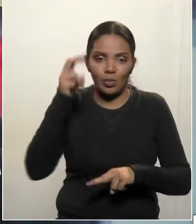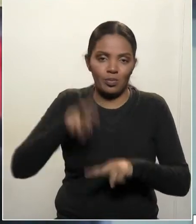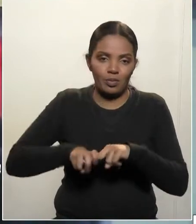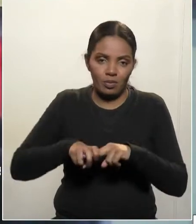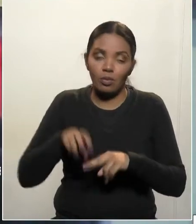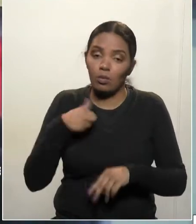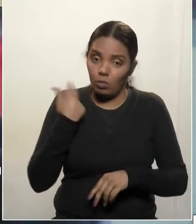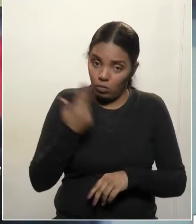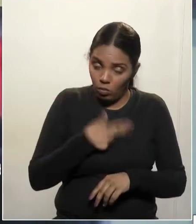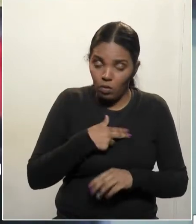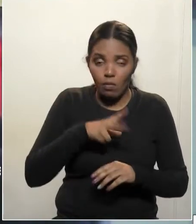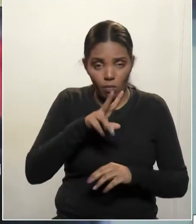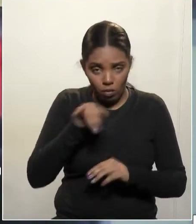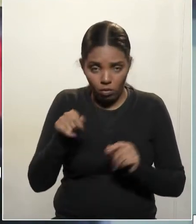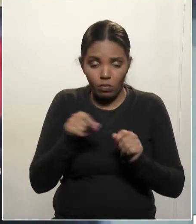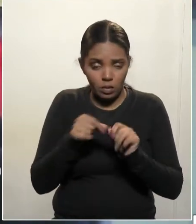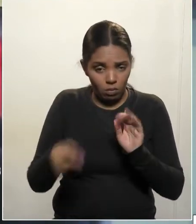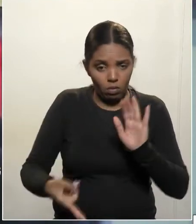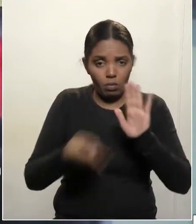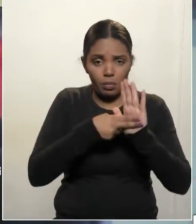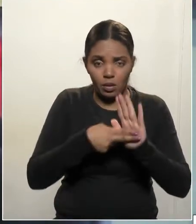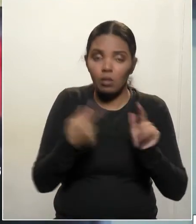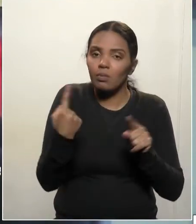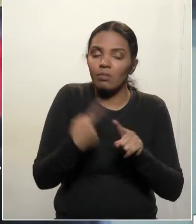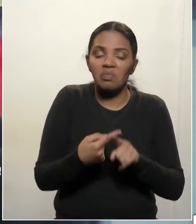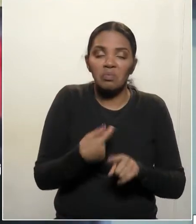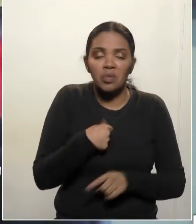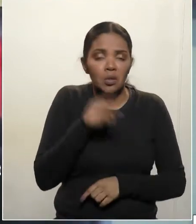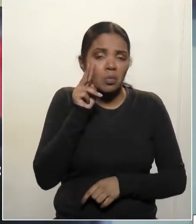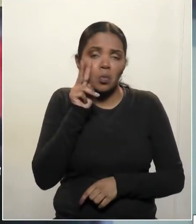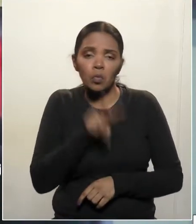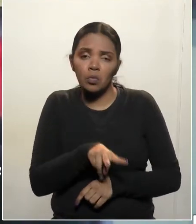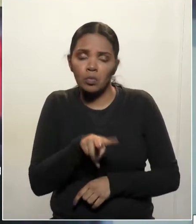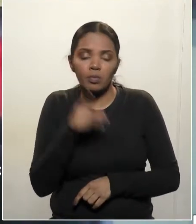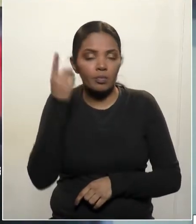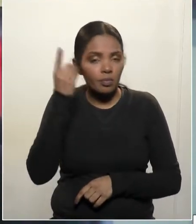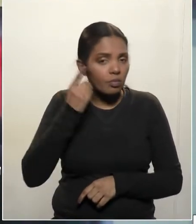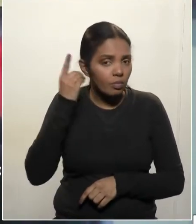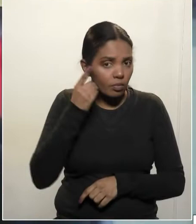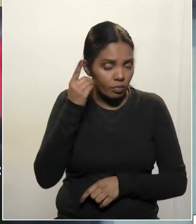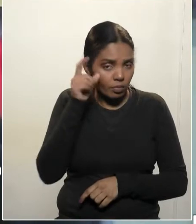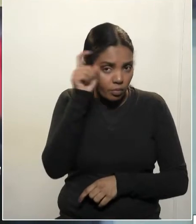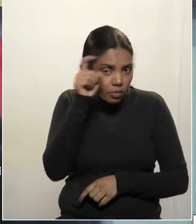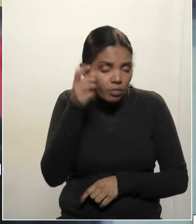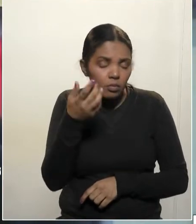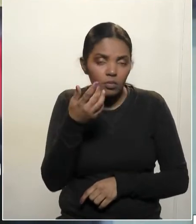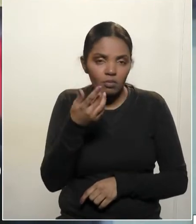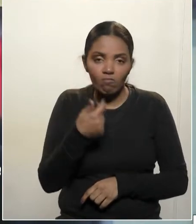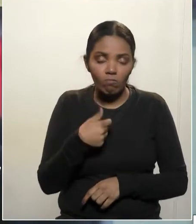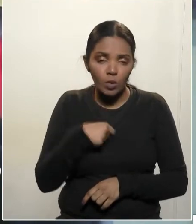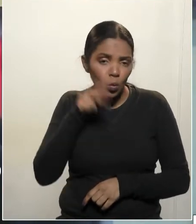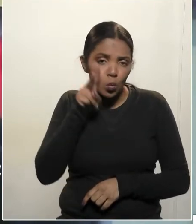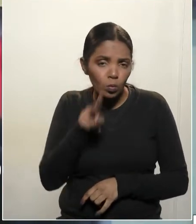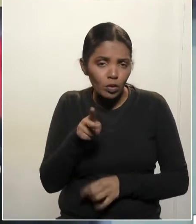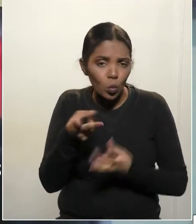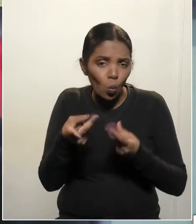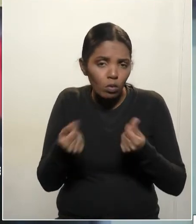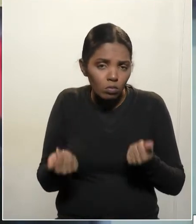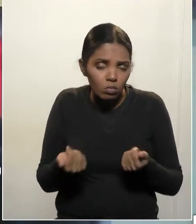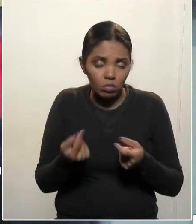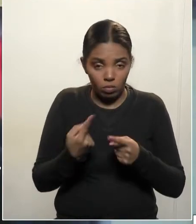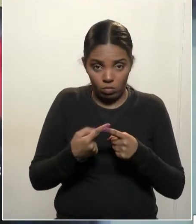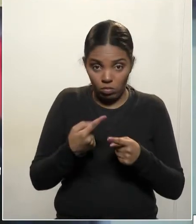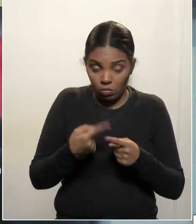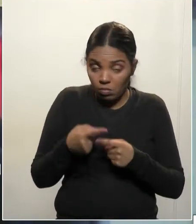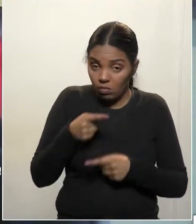Nós iremos fazer certamente em menos nesse sentido, porque eu não vejo, deputado Nelson Justo, não vejo nenhuma condição de uma empresa